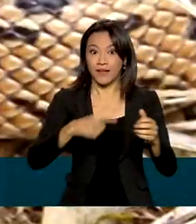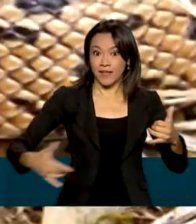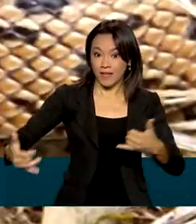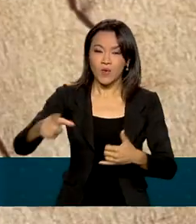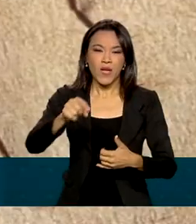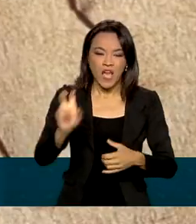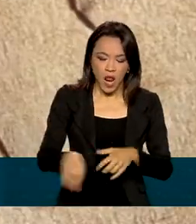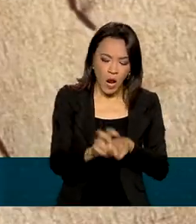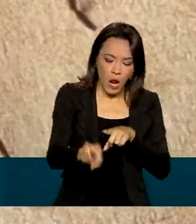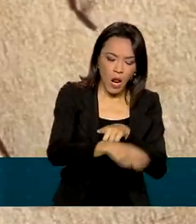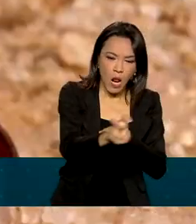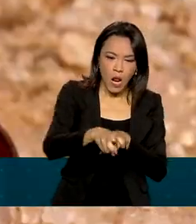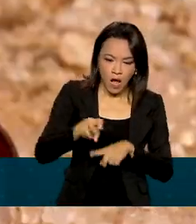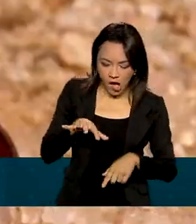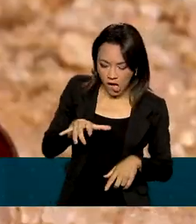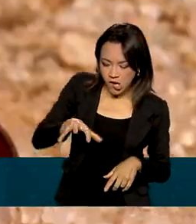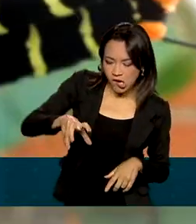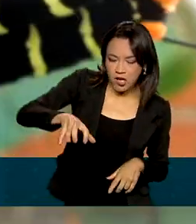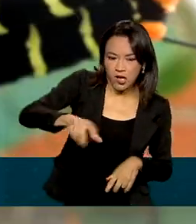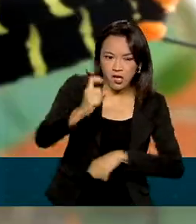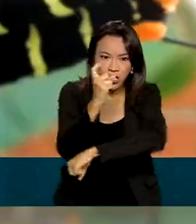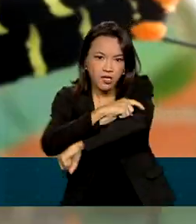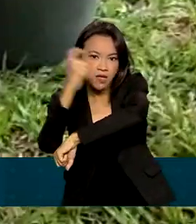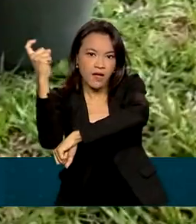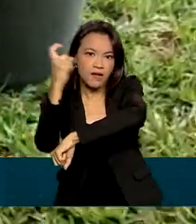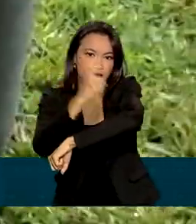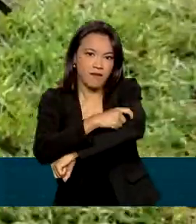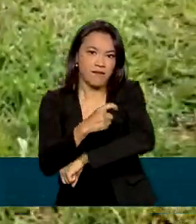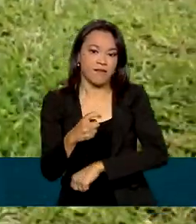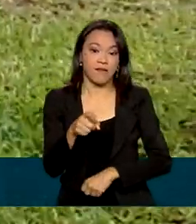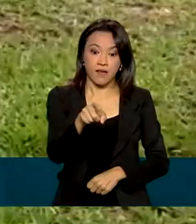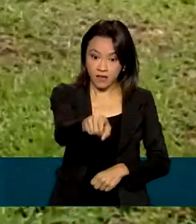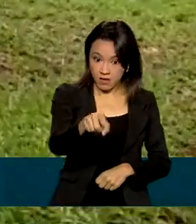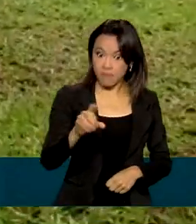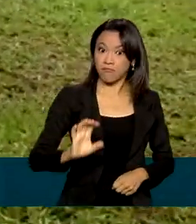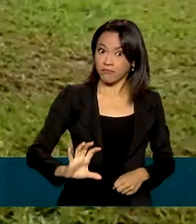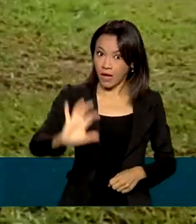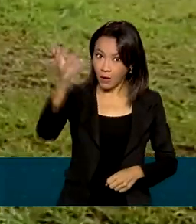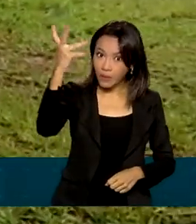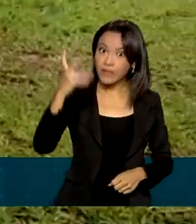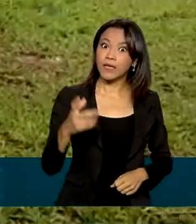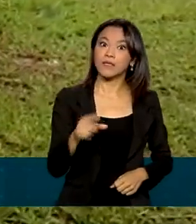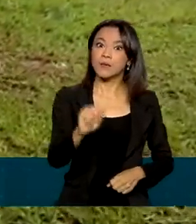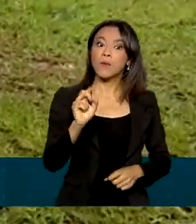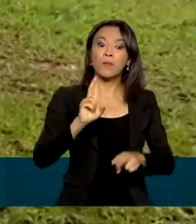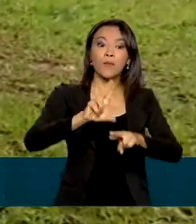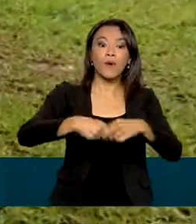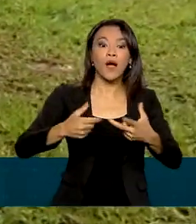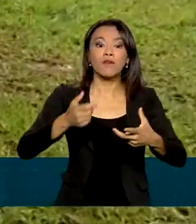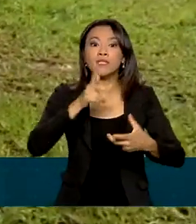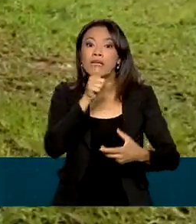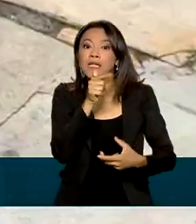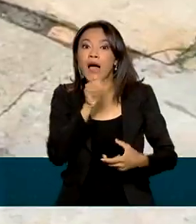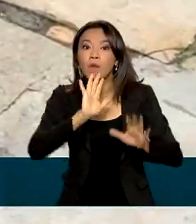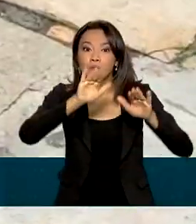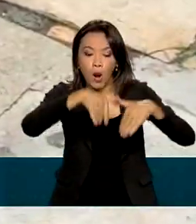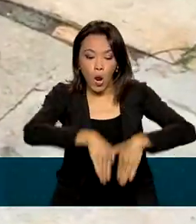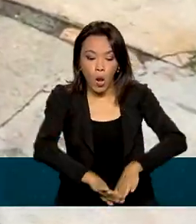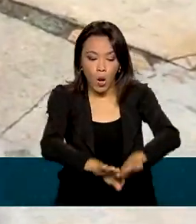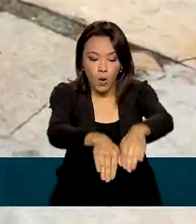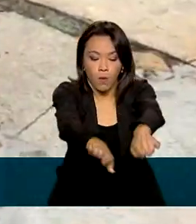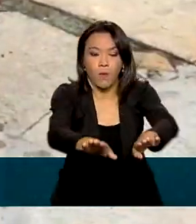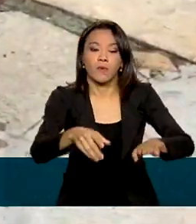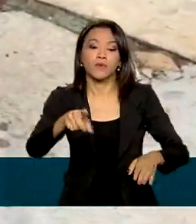Serpentes, aranhas, escorpiões e lagartas costumam aparecer com o aumento das trombas d'água. Segundo